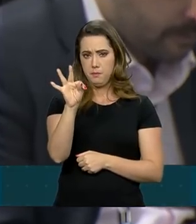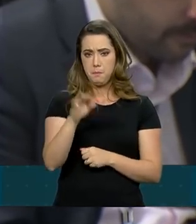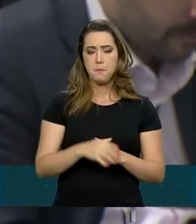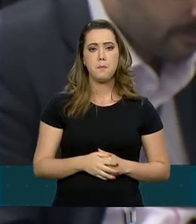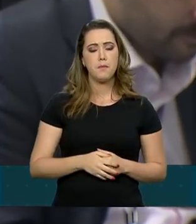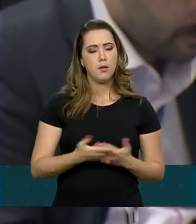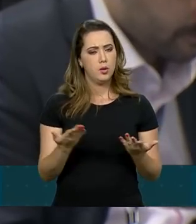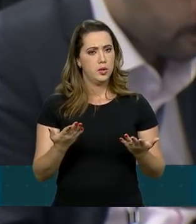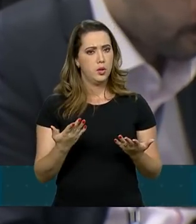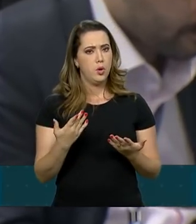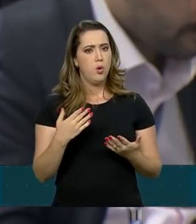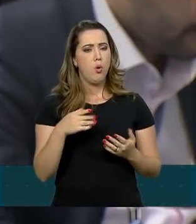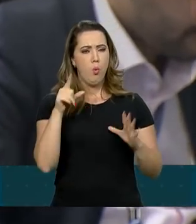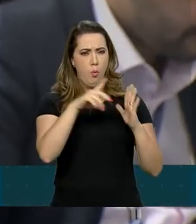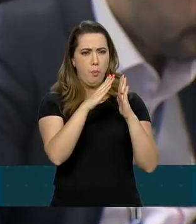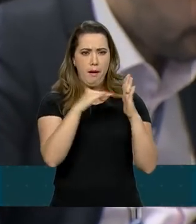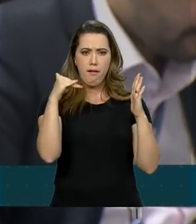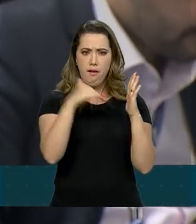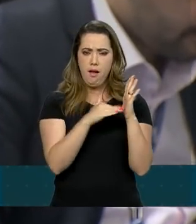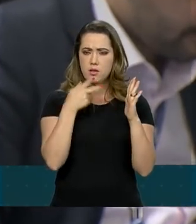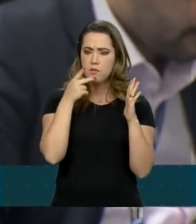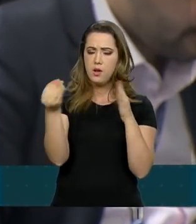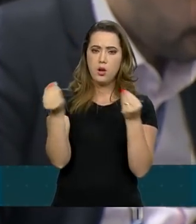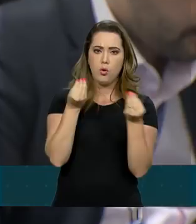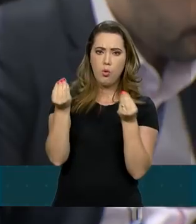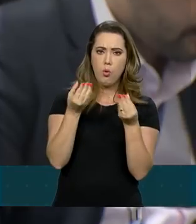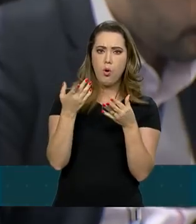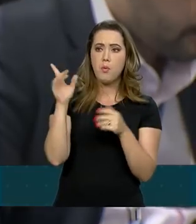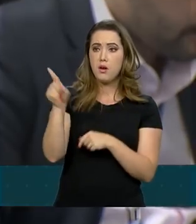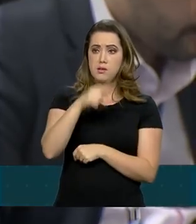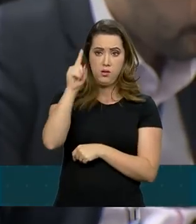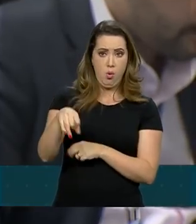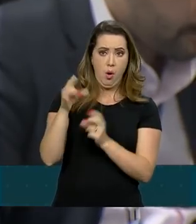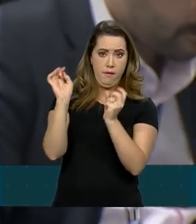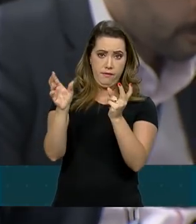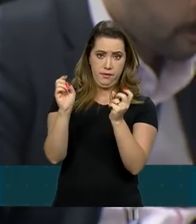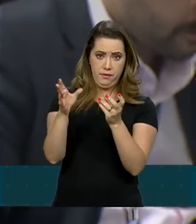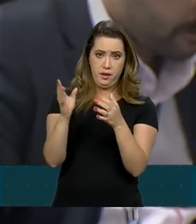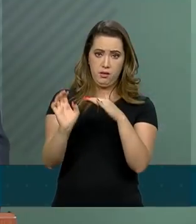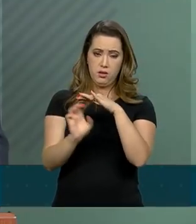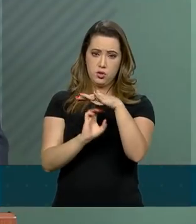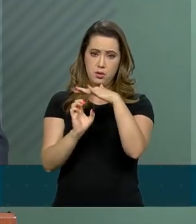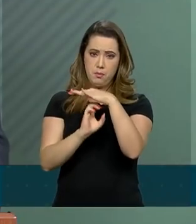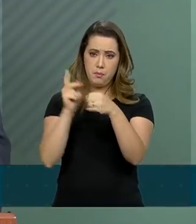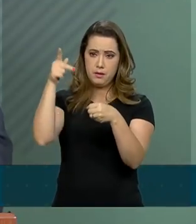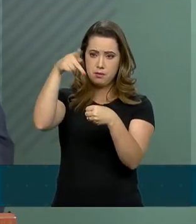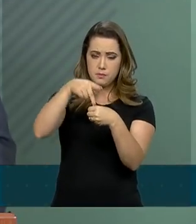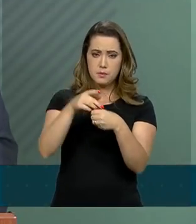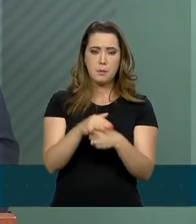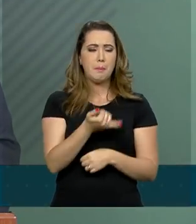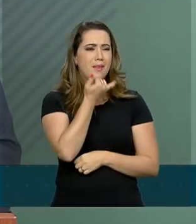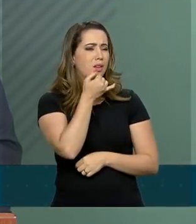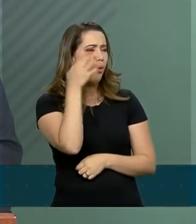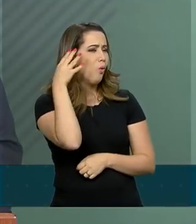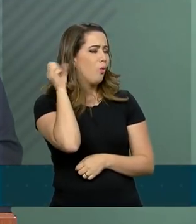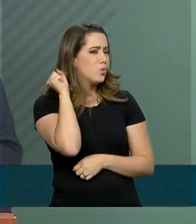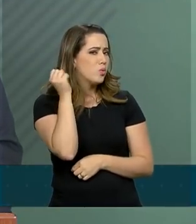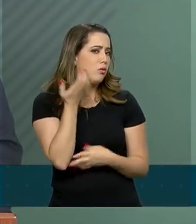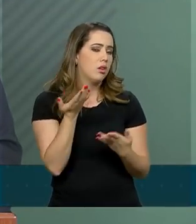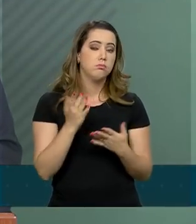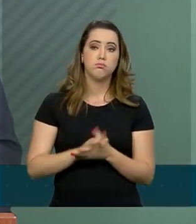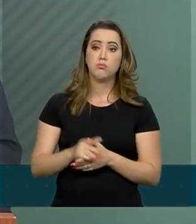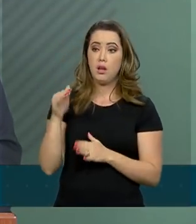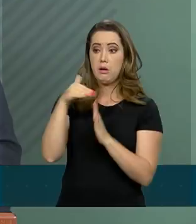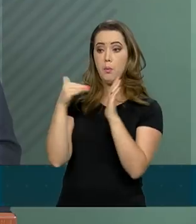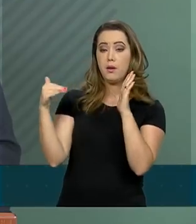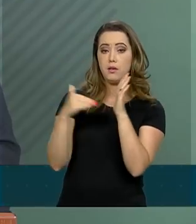manifesta sobre a suspensão da venda de subsidiárias da Petrobras? Perdão, não escutei direito. Se o Palácio